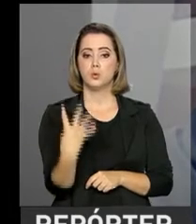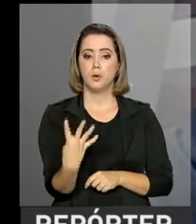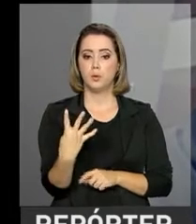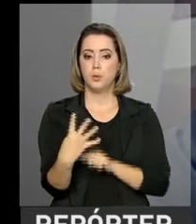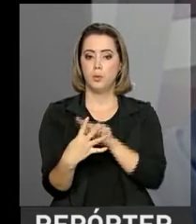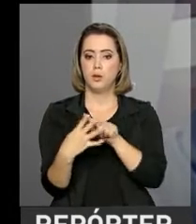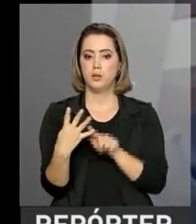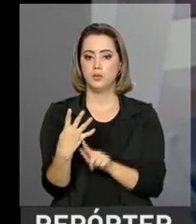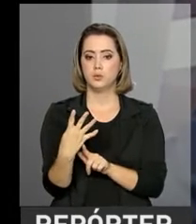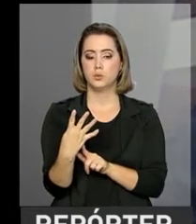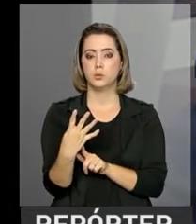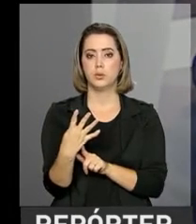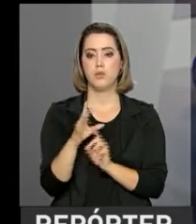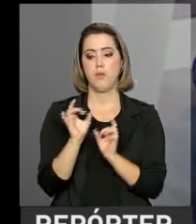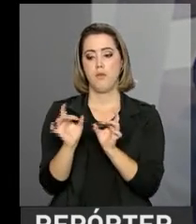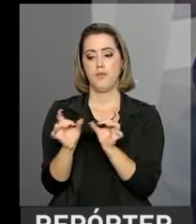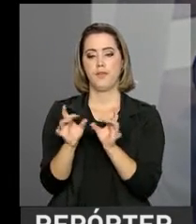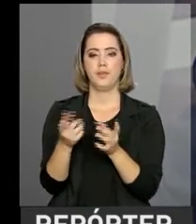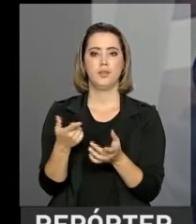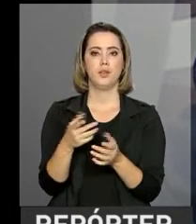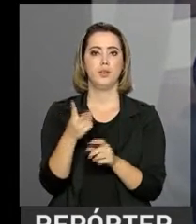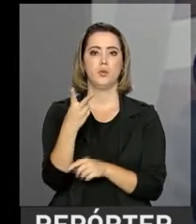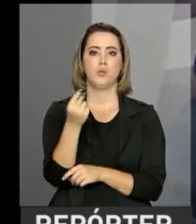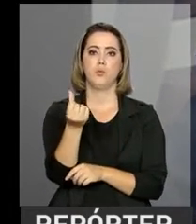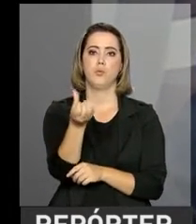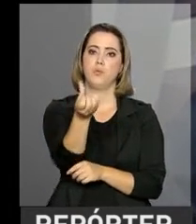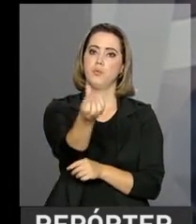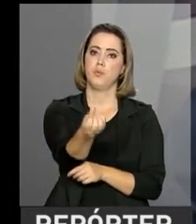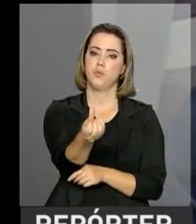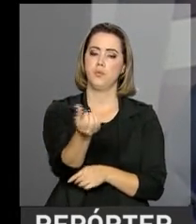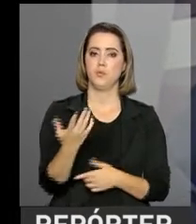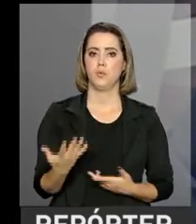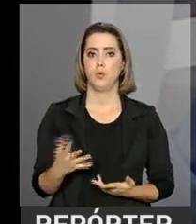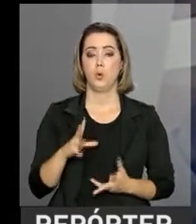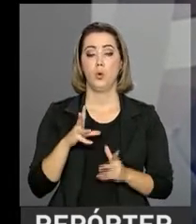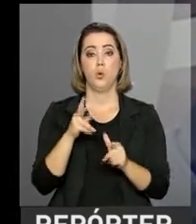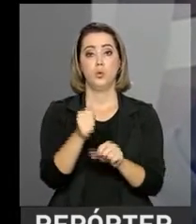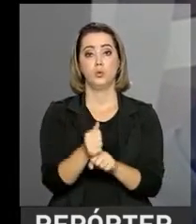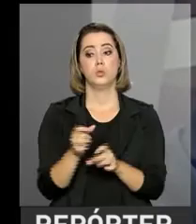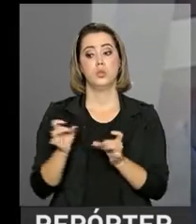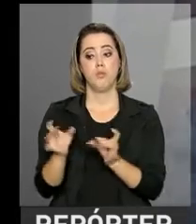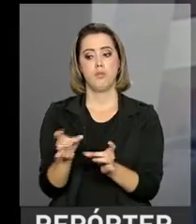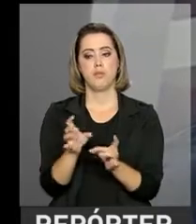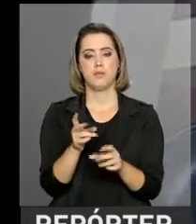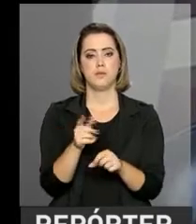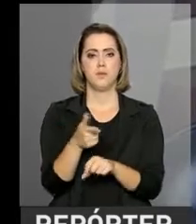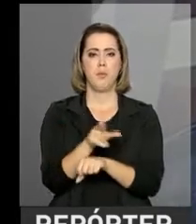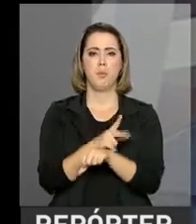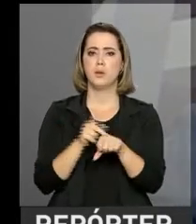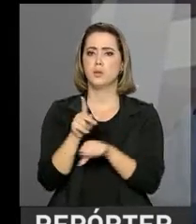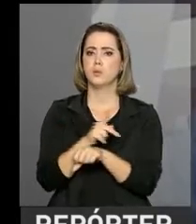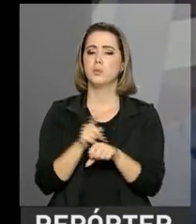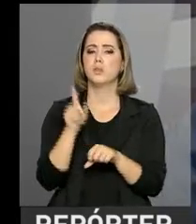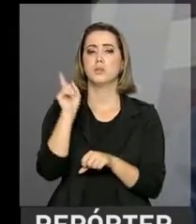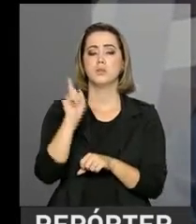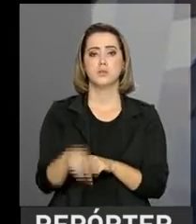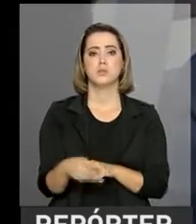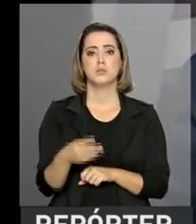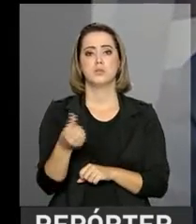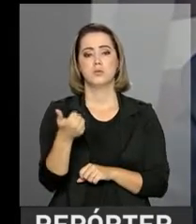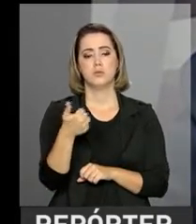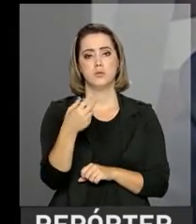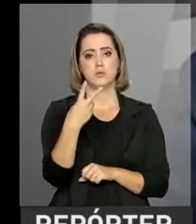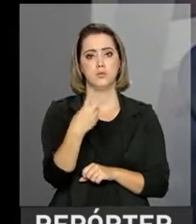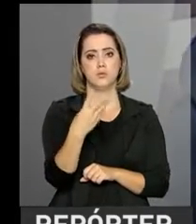exportaram carnes em 2016. O total das exportações dessas quatro plantas foram de